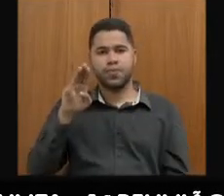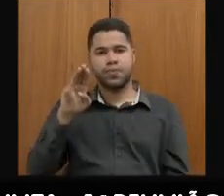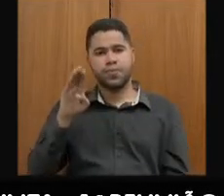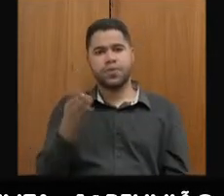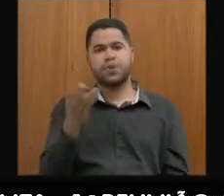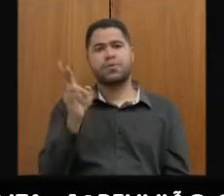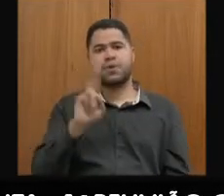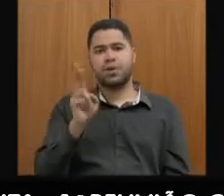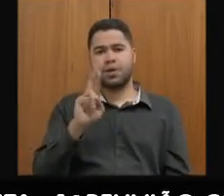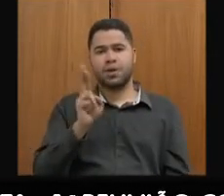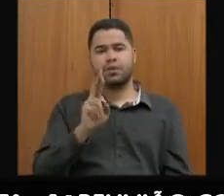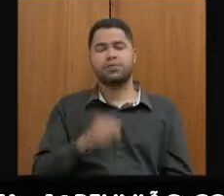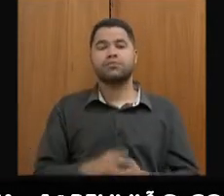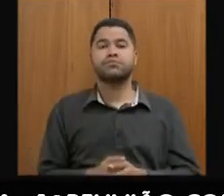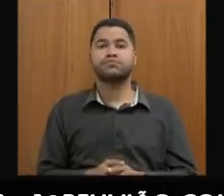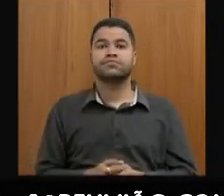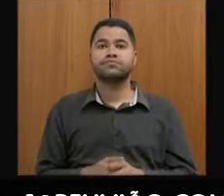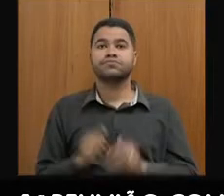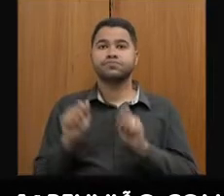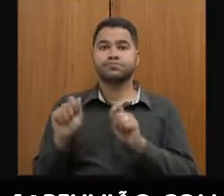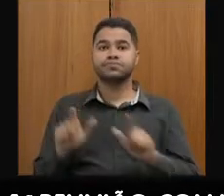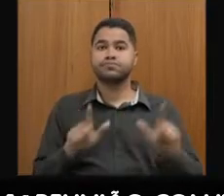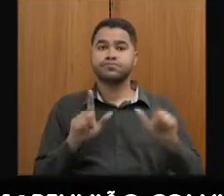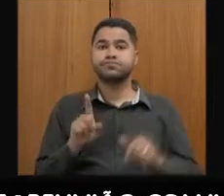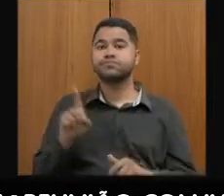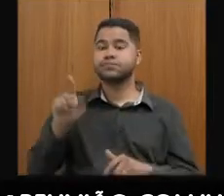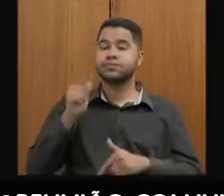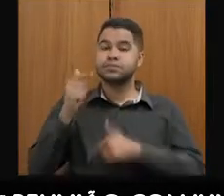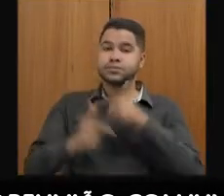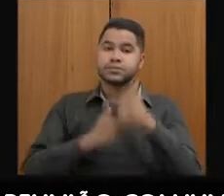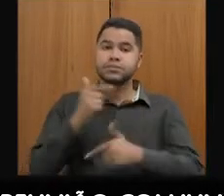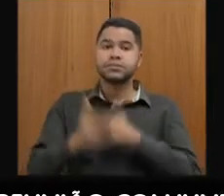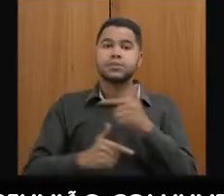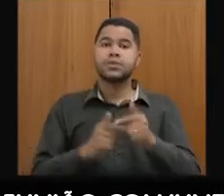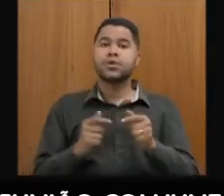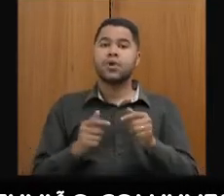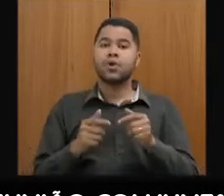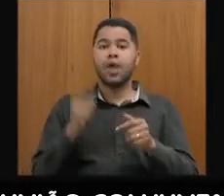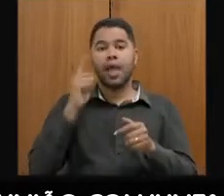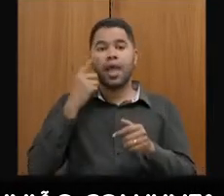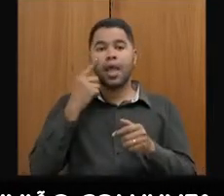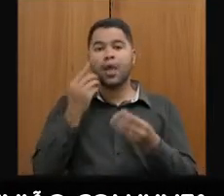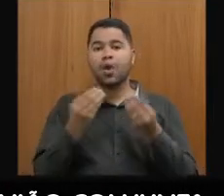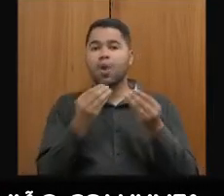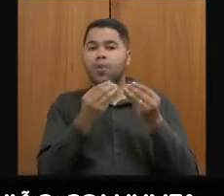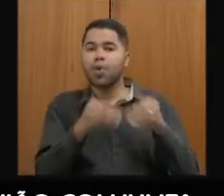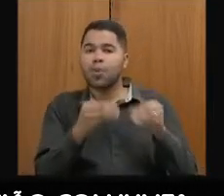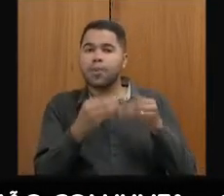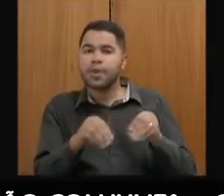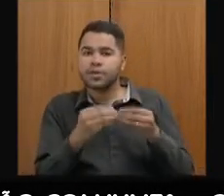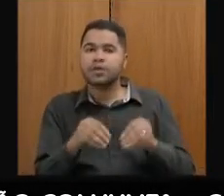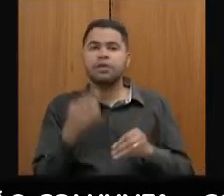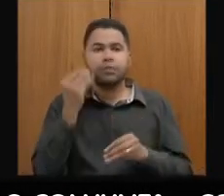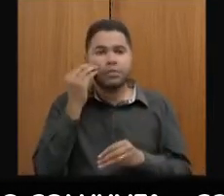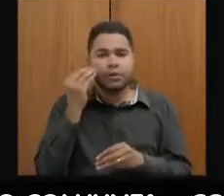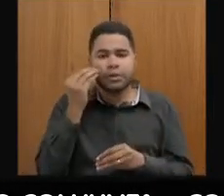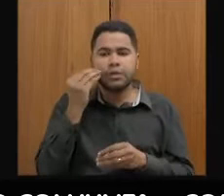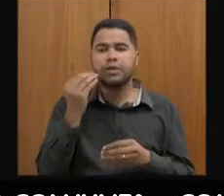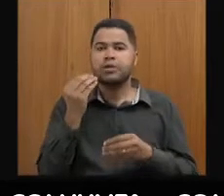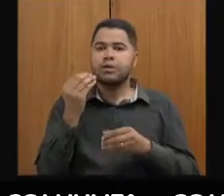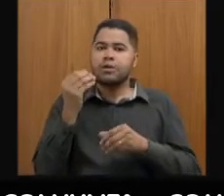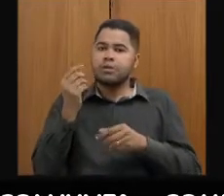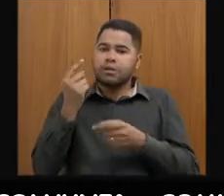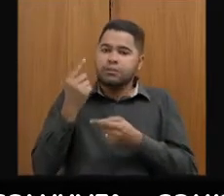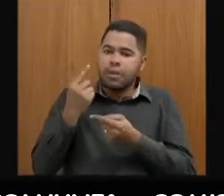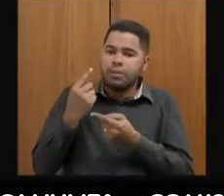previdenciária para o Estado. Próximo, favor. Aqui é um trabalho que se tem de compensação previdenciária, o Estado vem buscando reverter